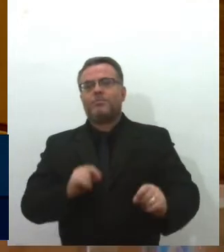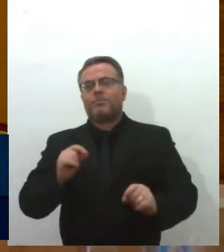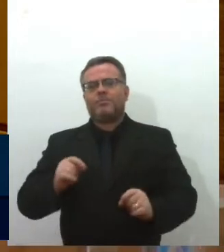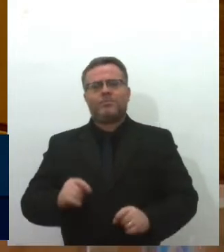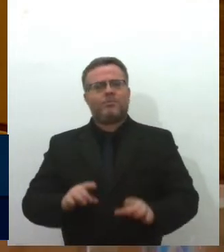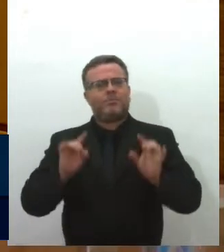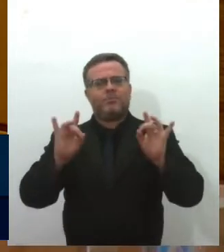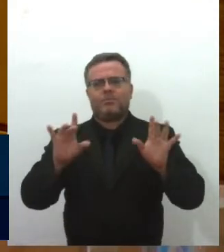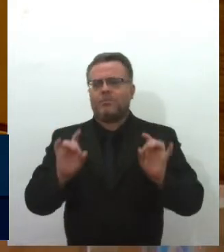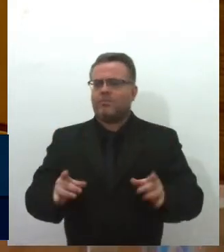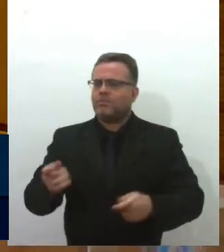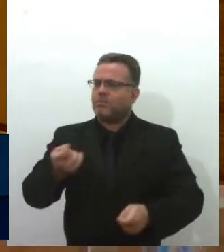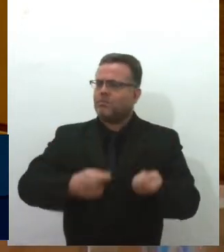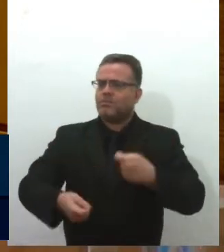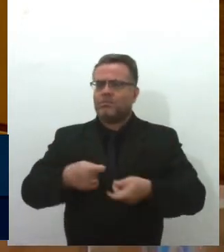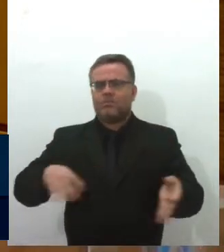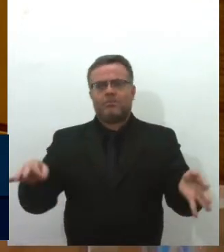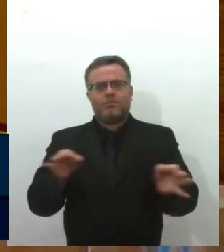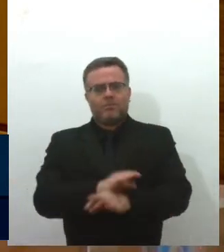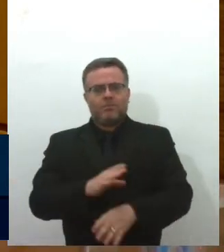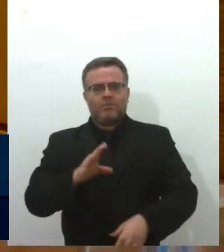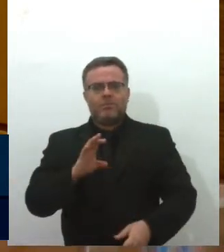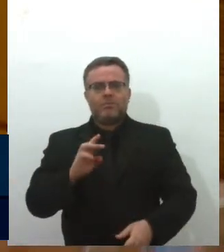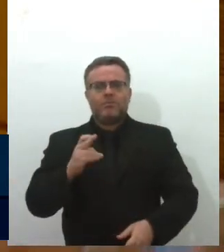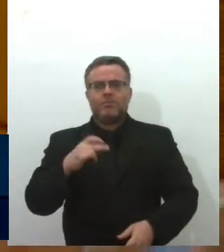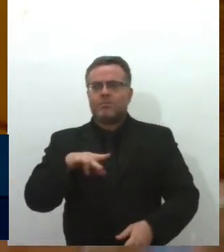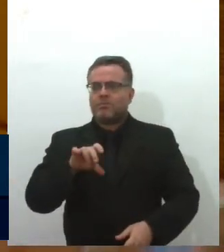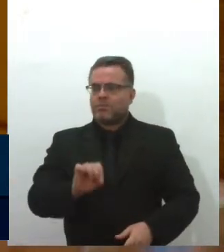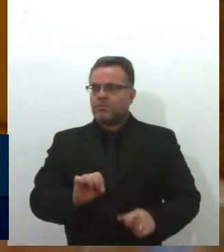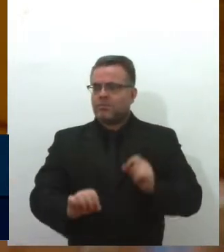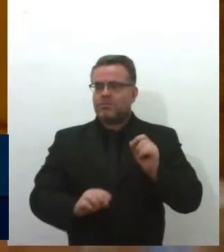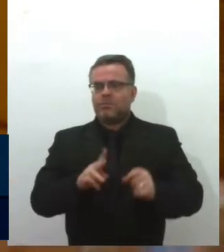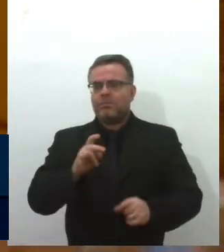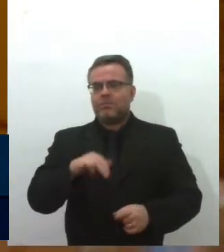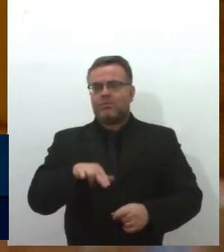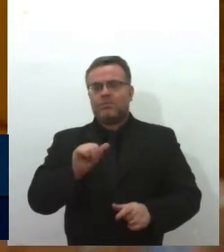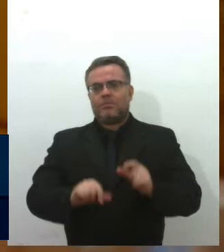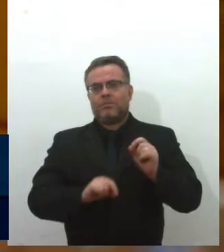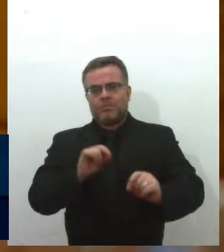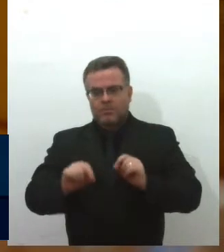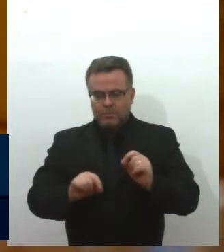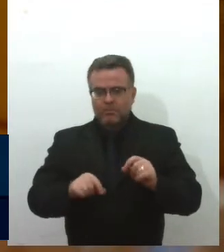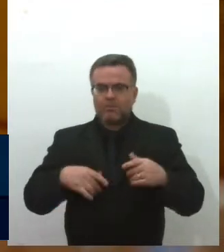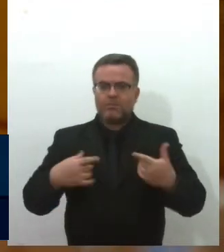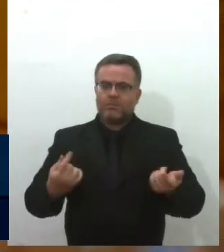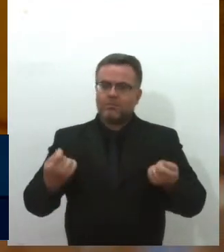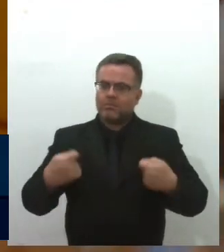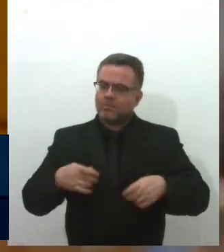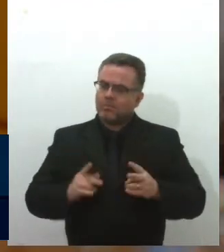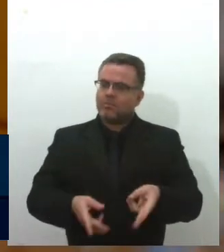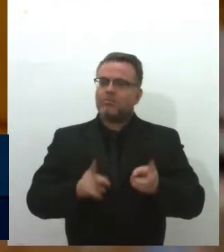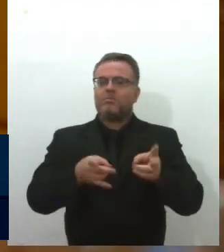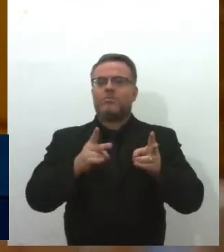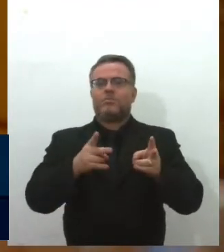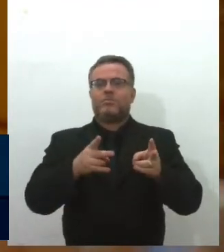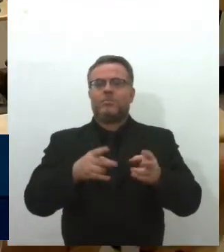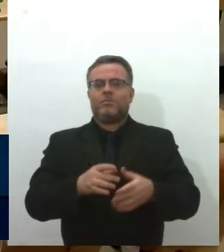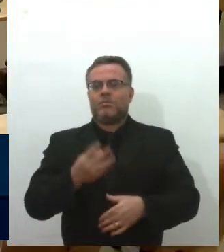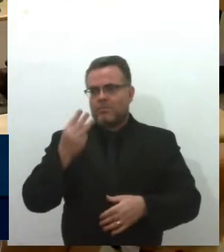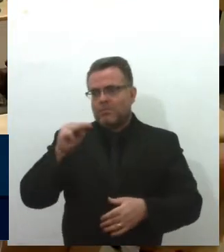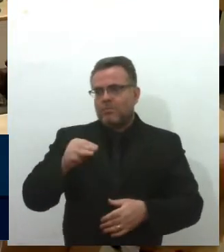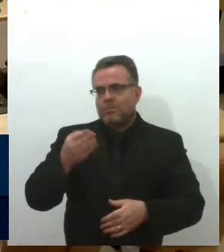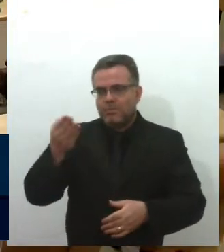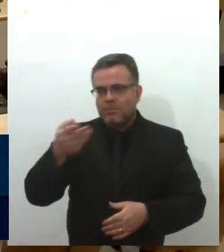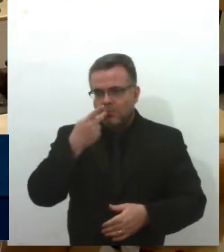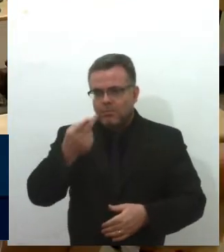administração de Cristiano Viana e Reinaldo Prata, haverá, mais três minutos, obrigado,